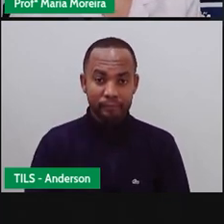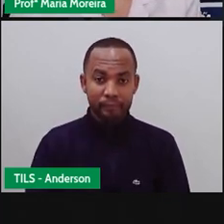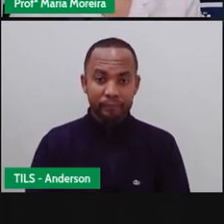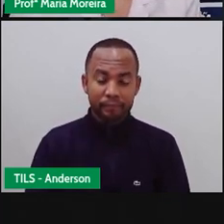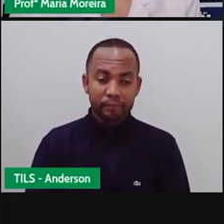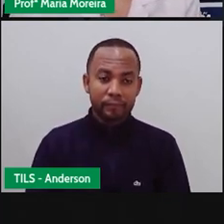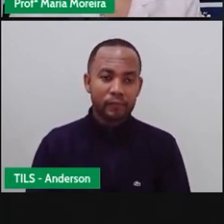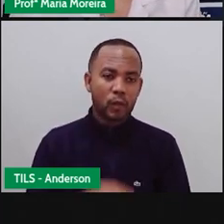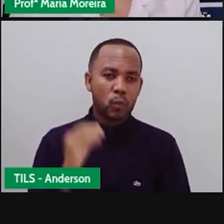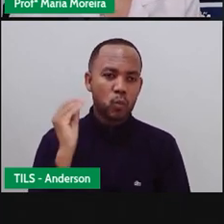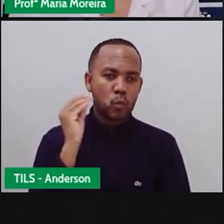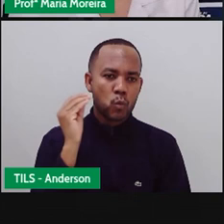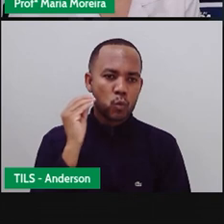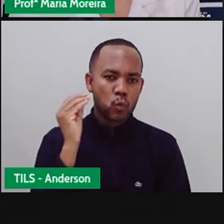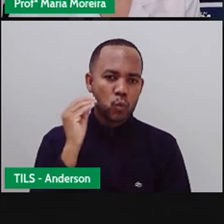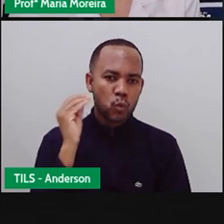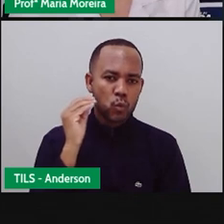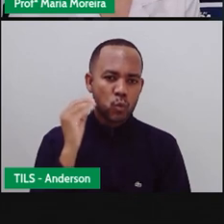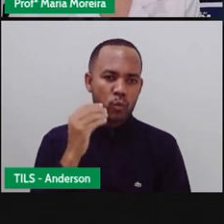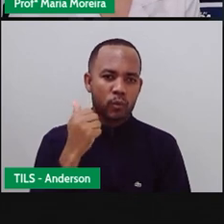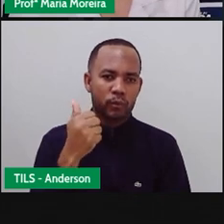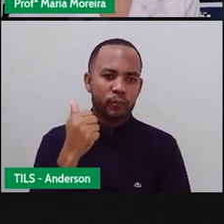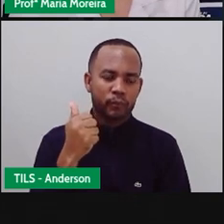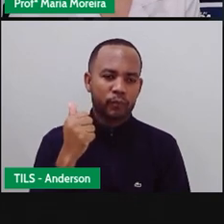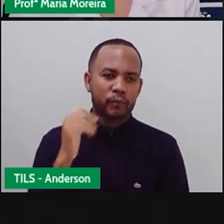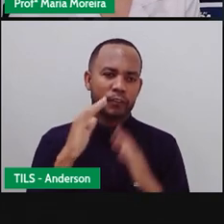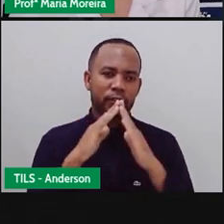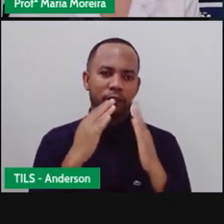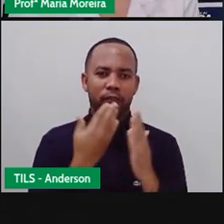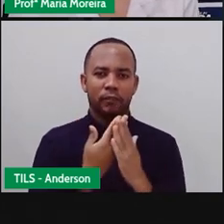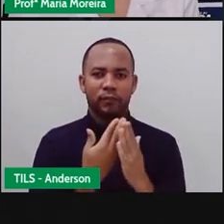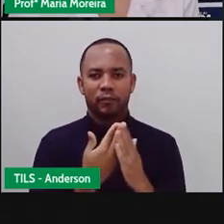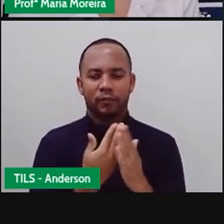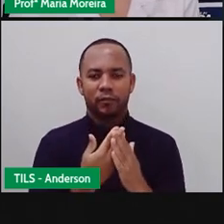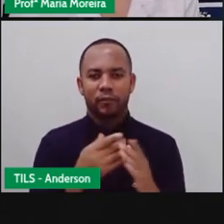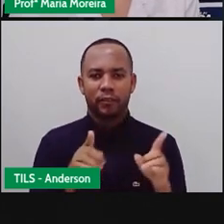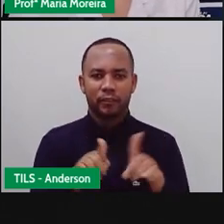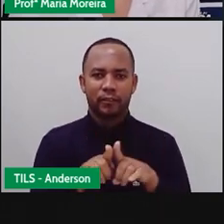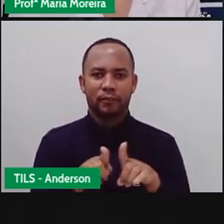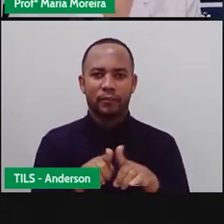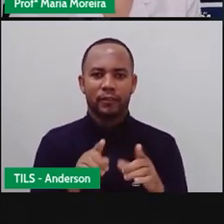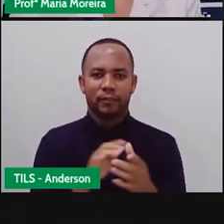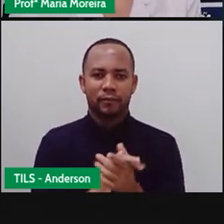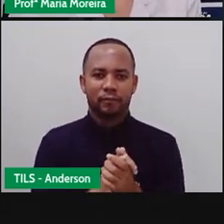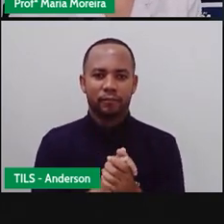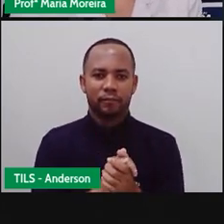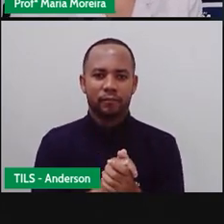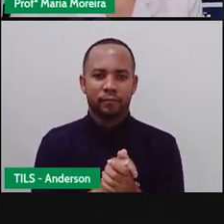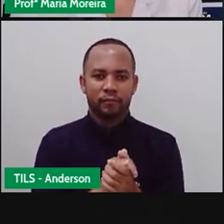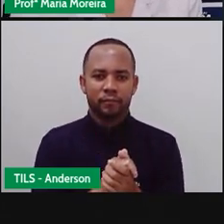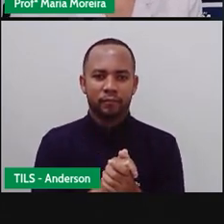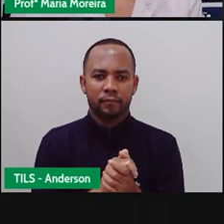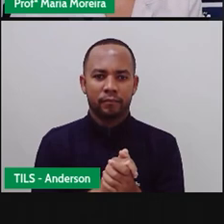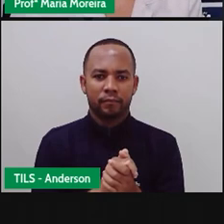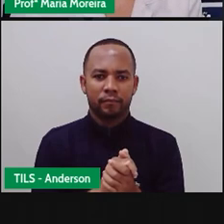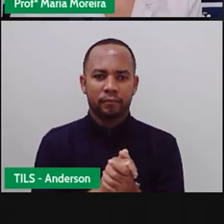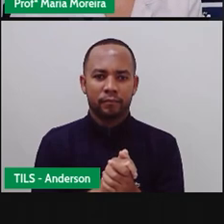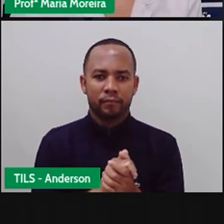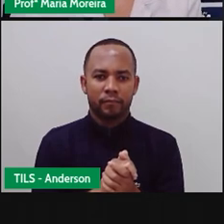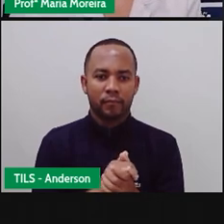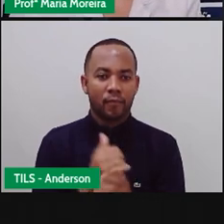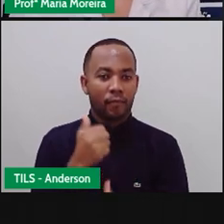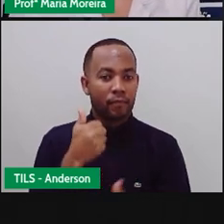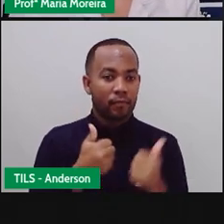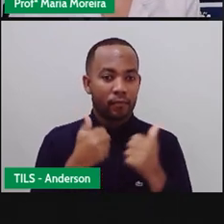Então, um beijo para você, Alex. Um beijo para a sua escola, né? A Denil da Costa Falcão. E Caio Gamer. Oi, Pro.